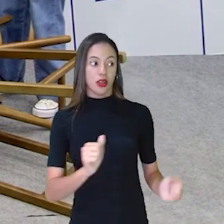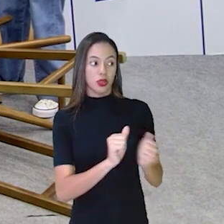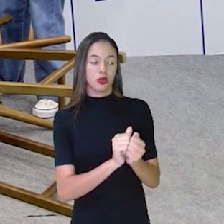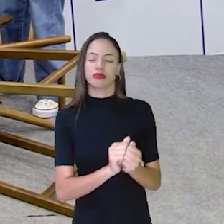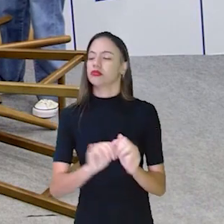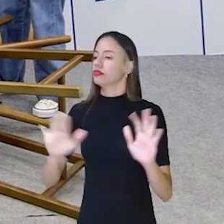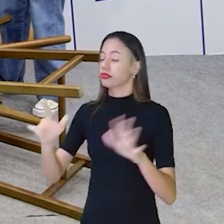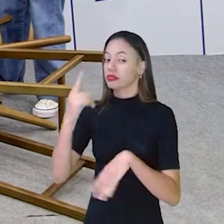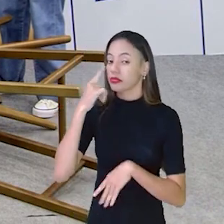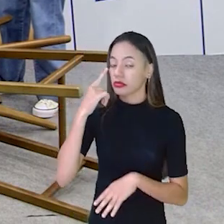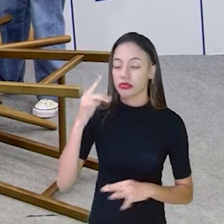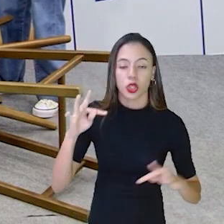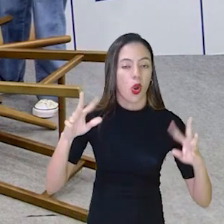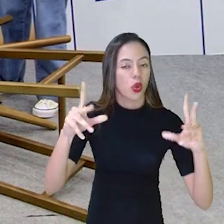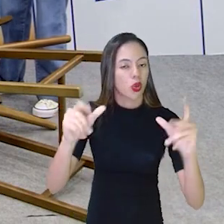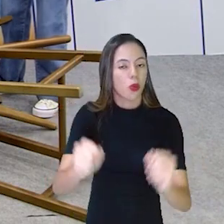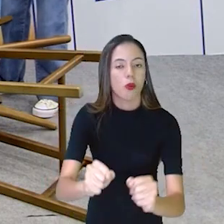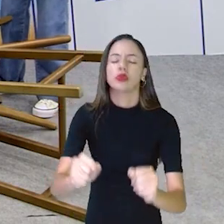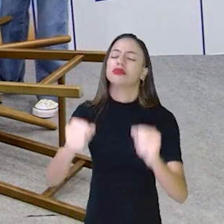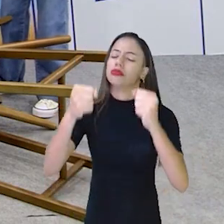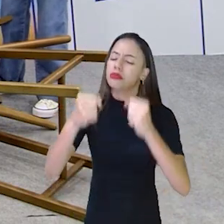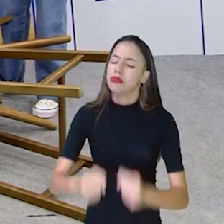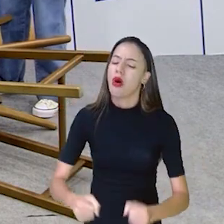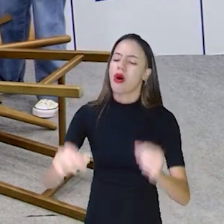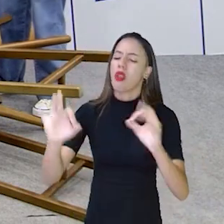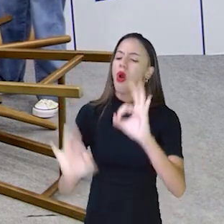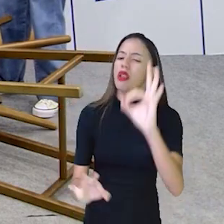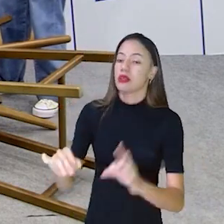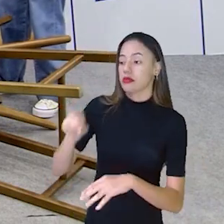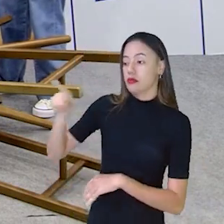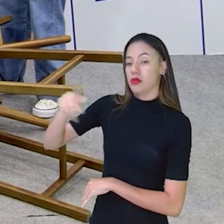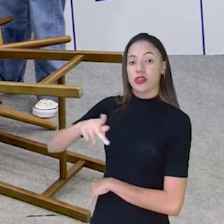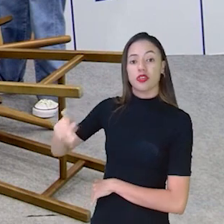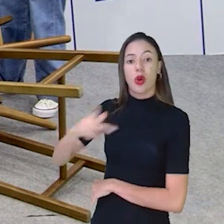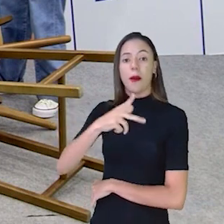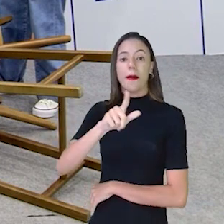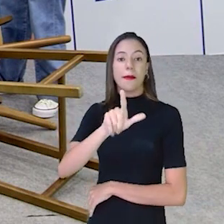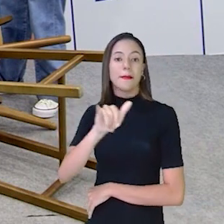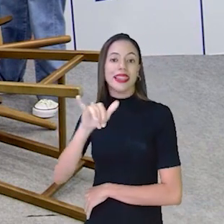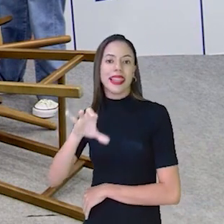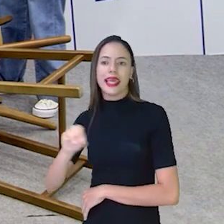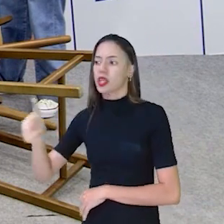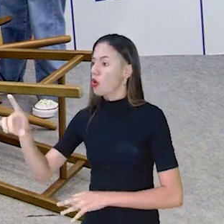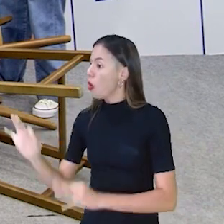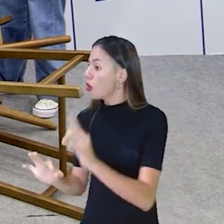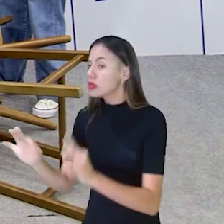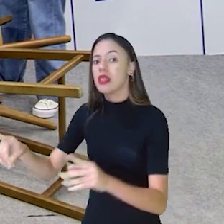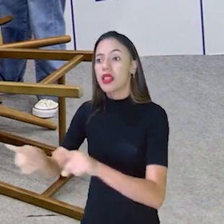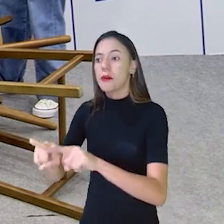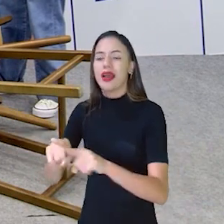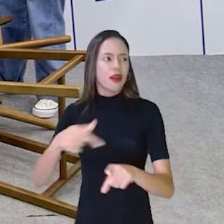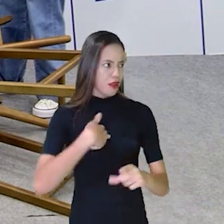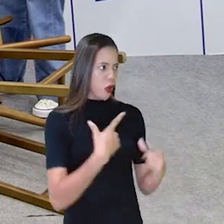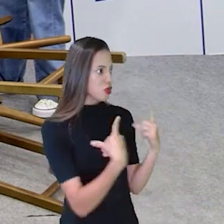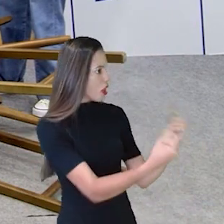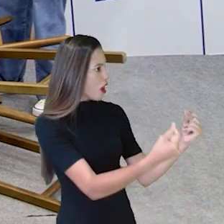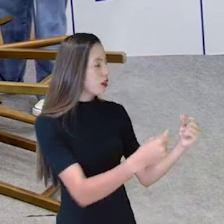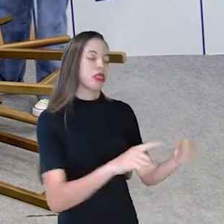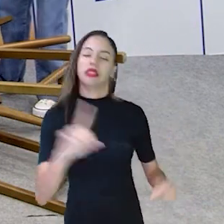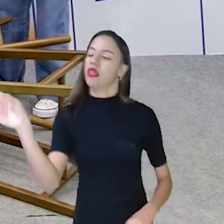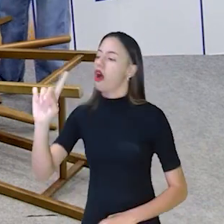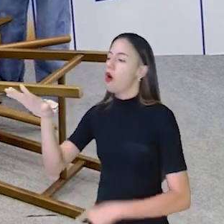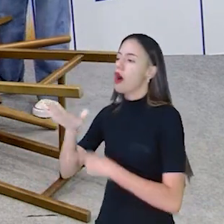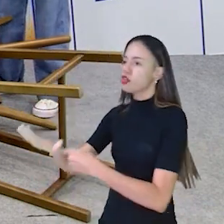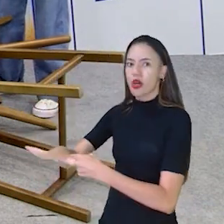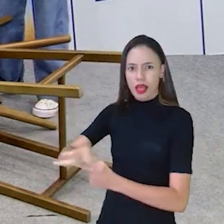pode organizar. Pode sim, pode Também vai ajudar. Não, mas eu quero sair um pouquinho, não. Não, vai ajudar,